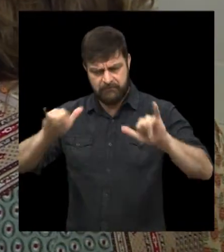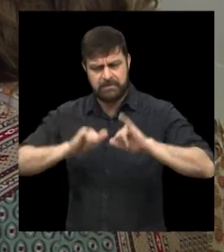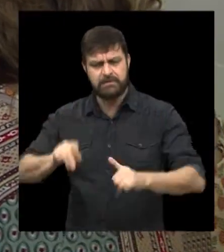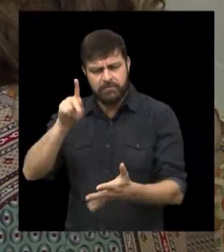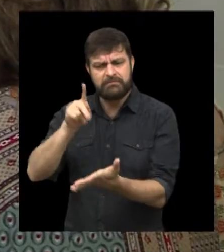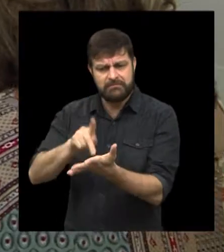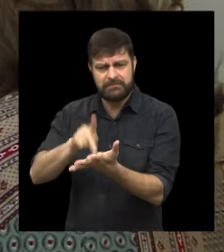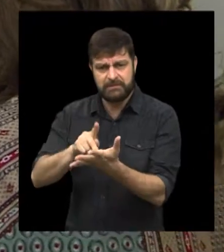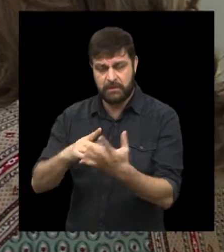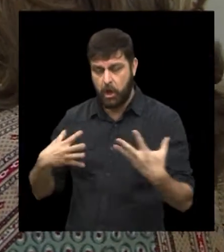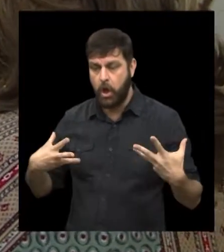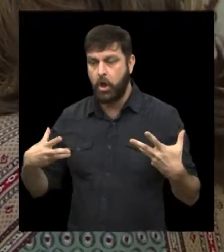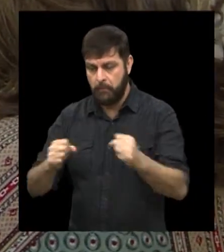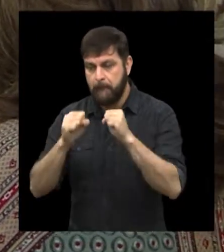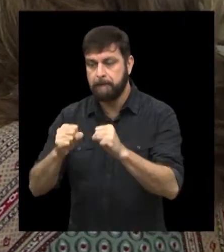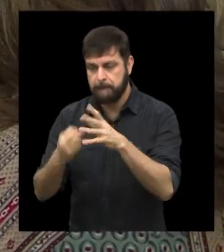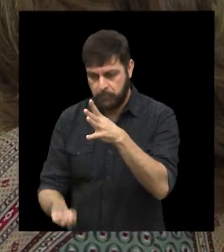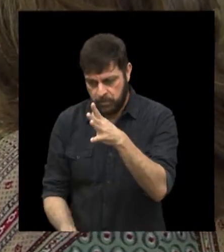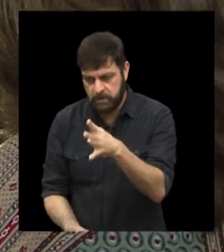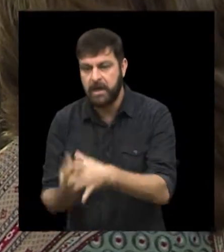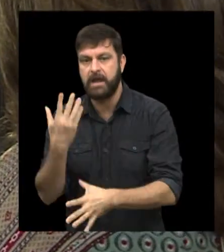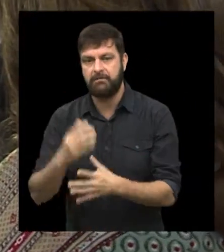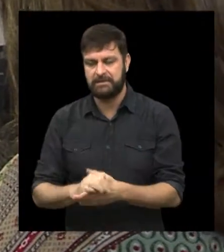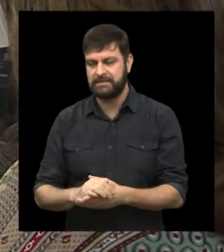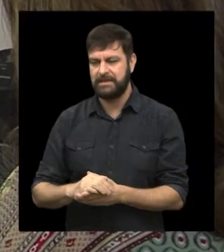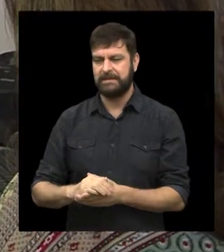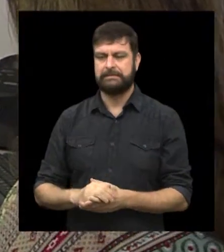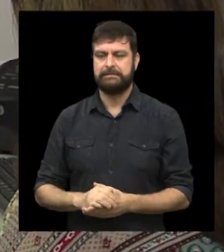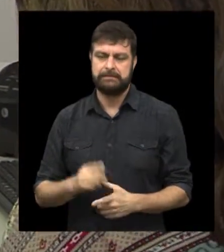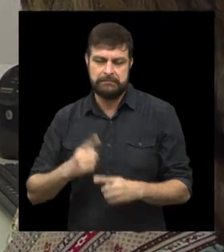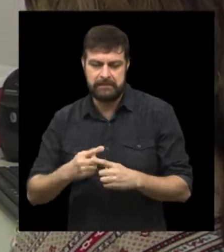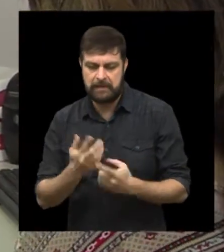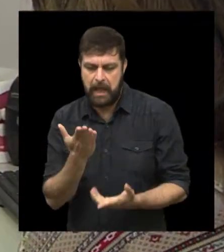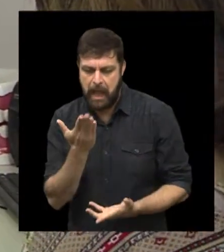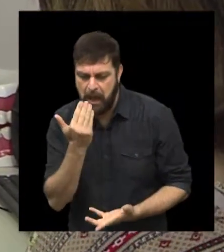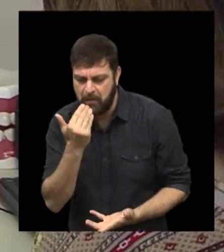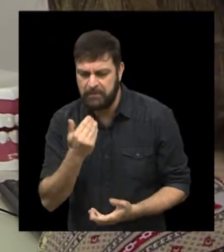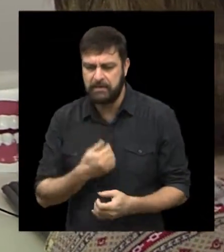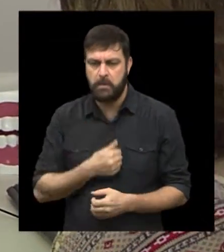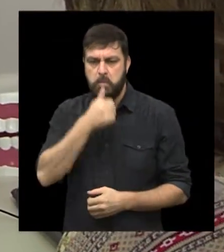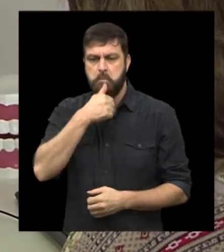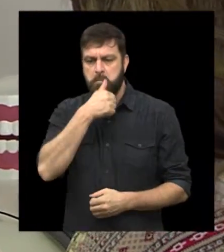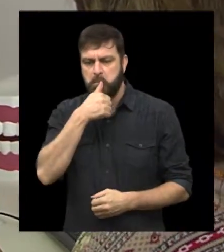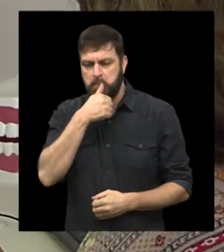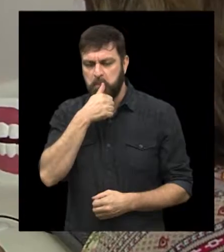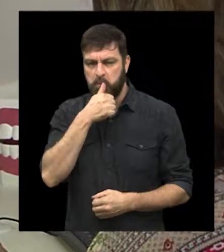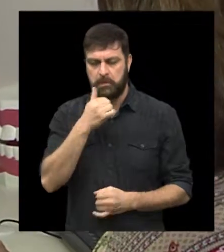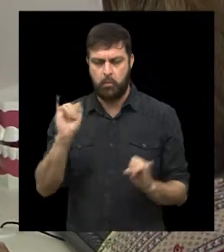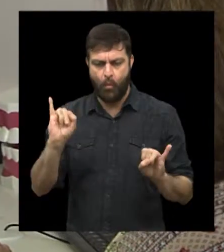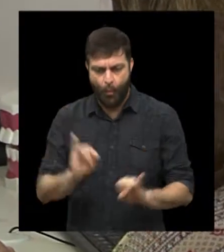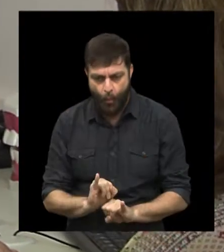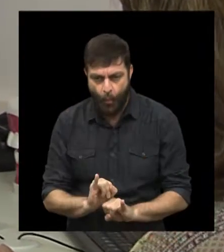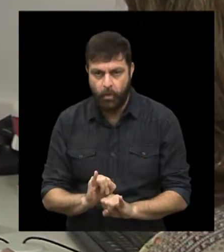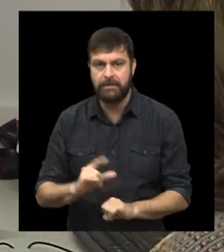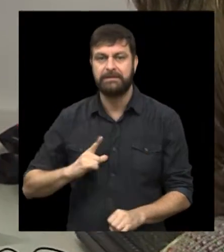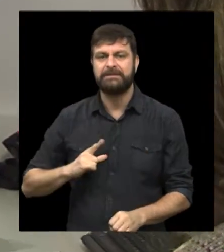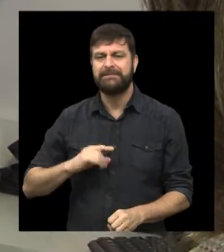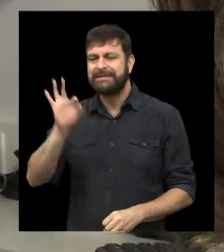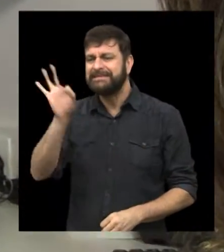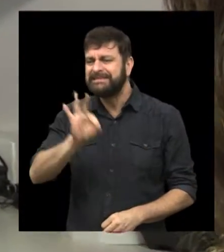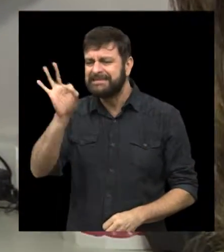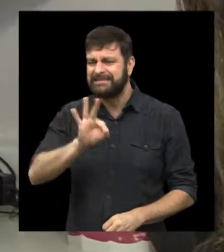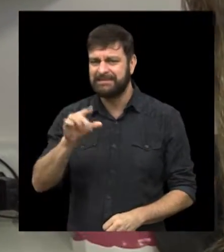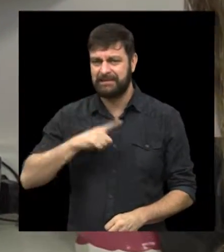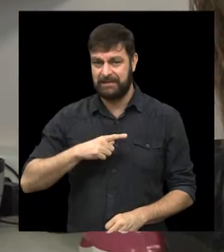não é errada. Todo mundo tem risco de ter halitose, se ingere algum alimento, se de repente fica muito tempo em jejum. Mas as estatísticas